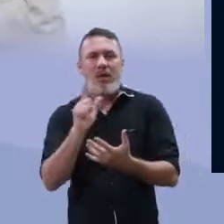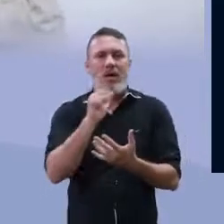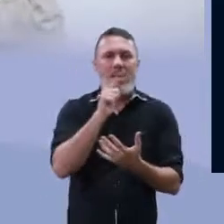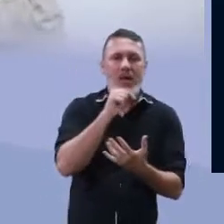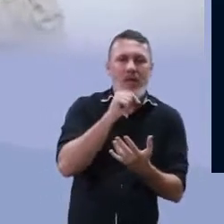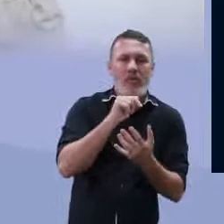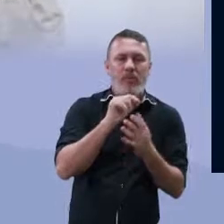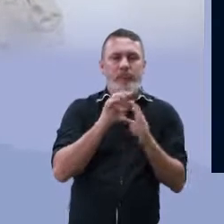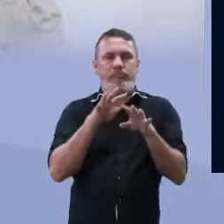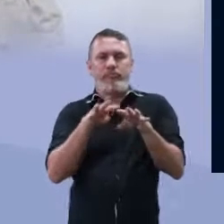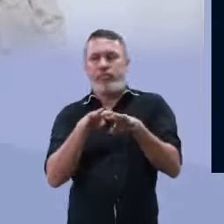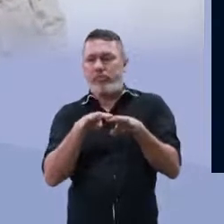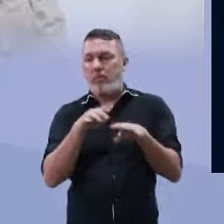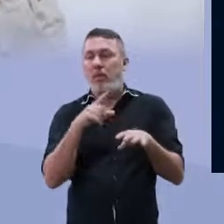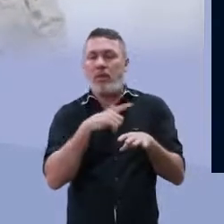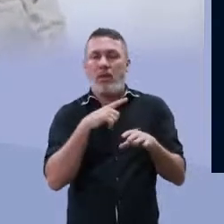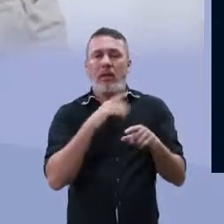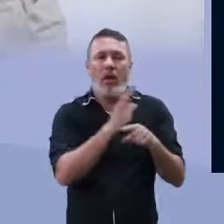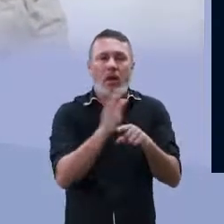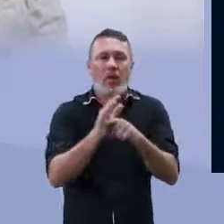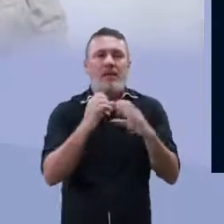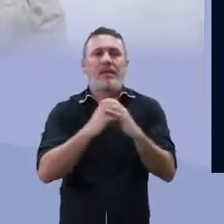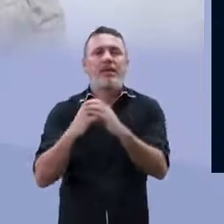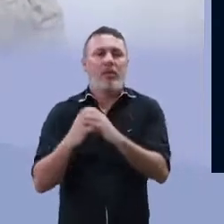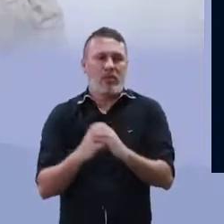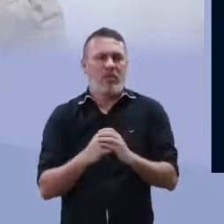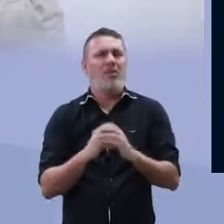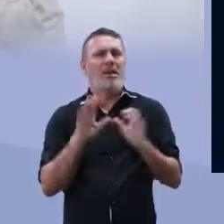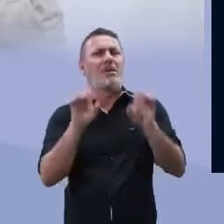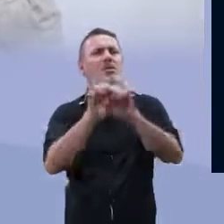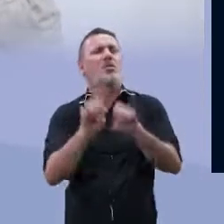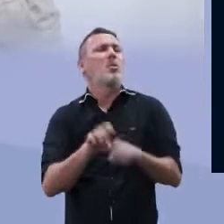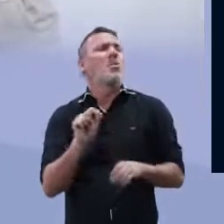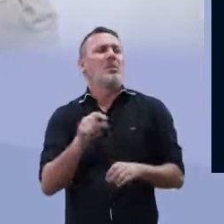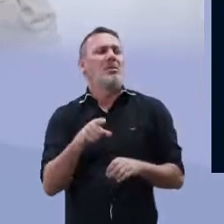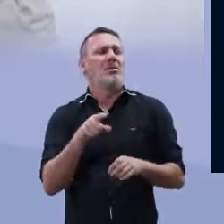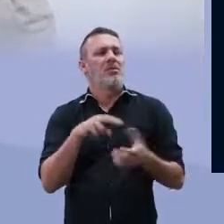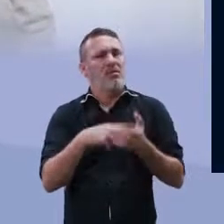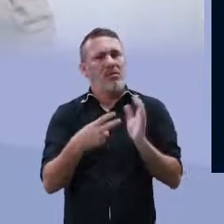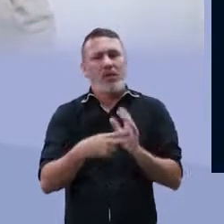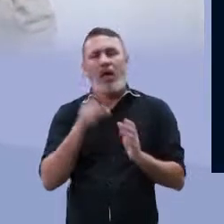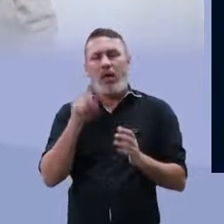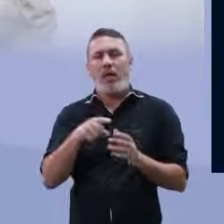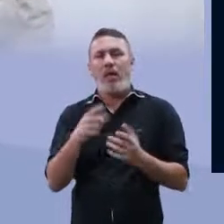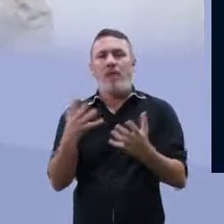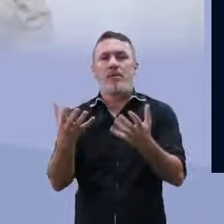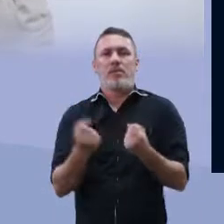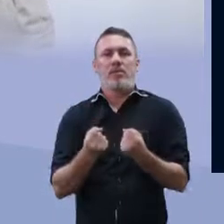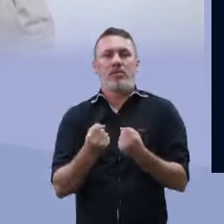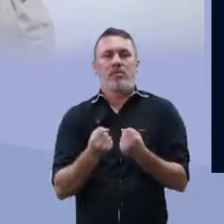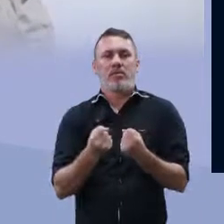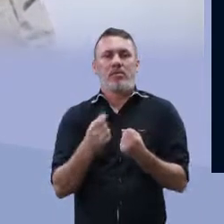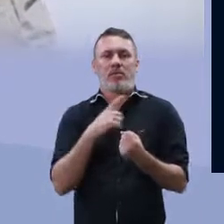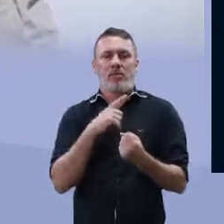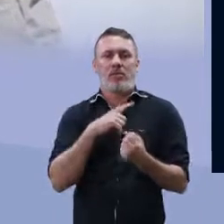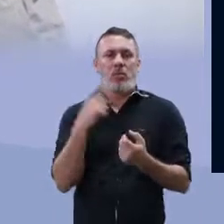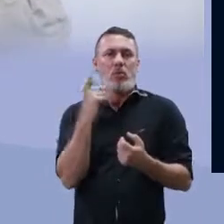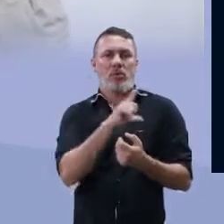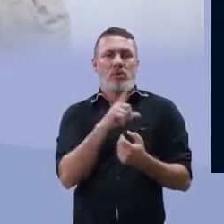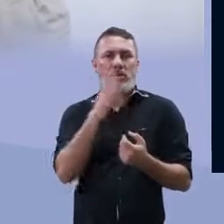de água e de sais. E podem apresentar estigma ou acelo. O que é essa estrutura? É uma estrutura